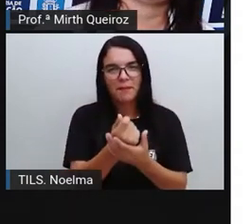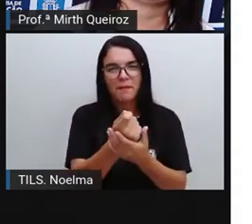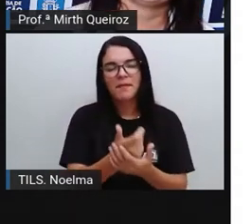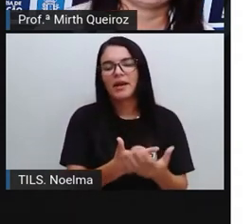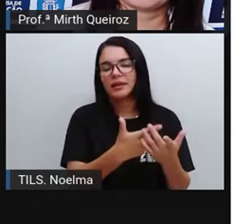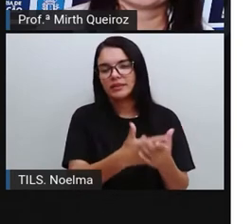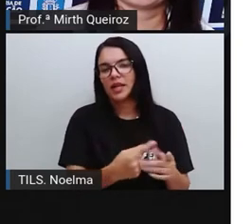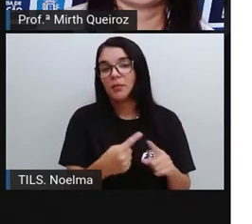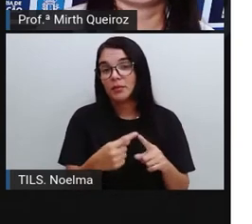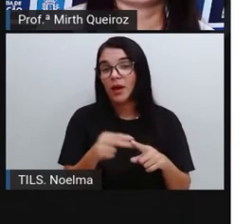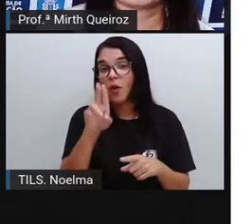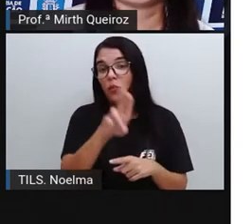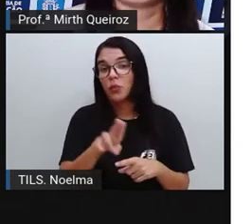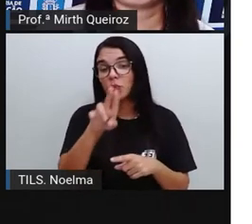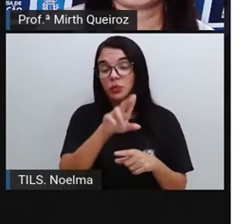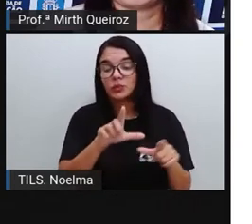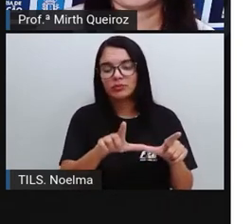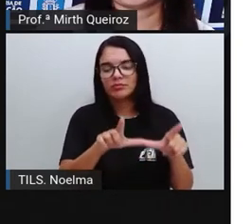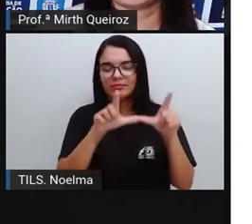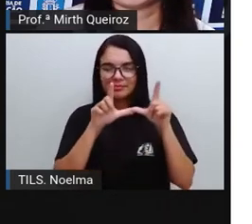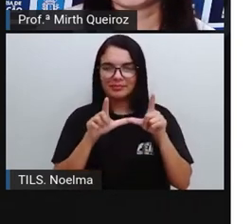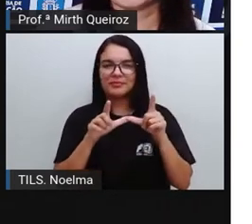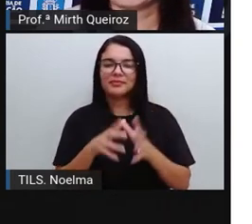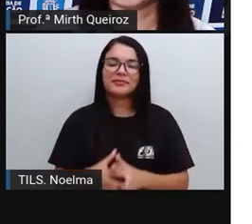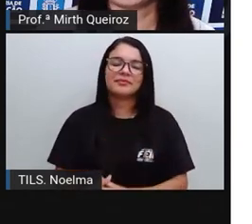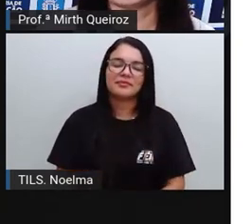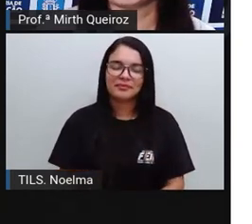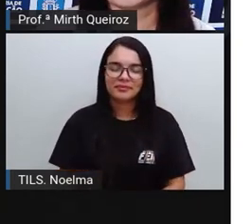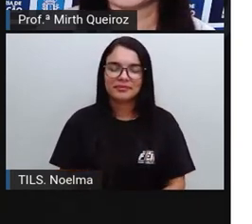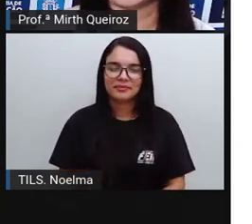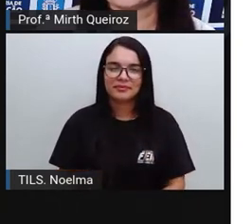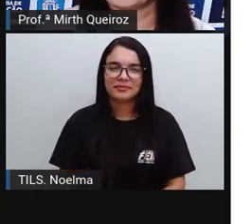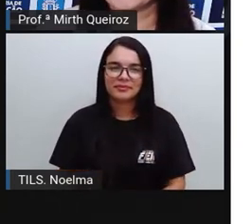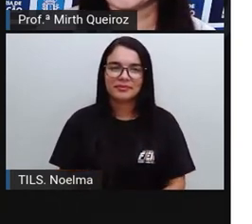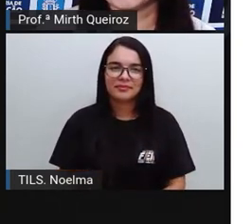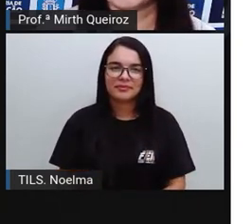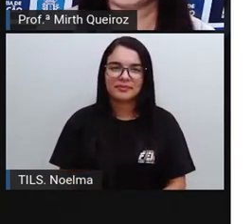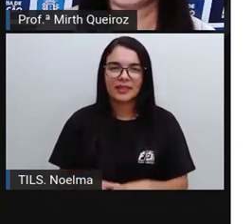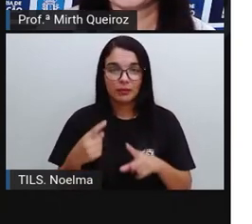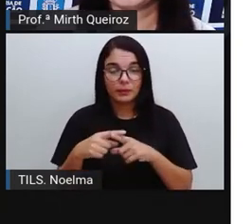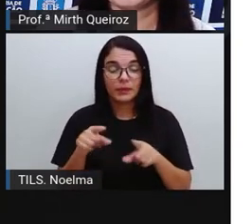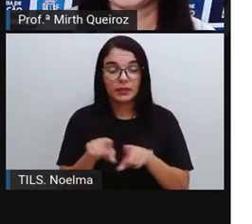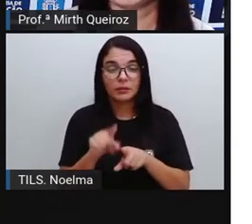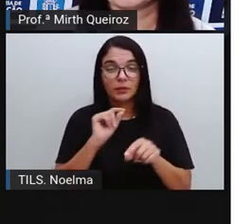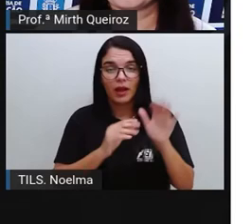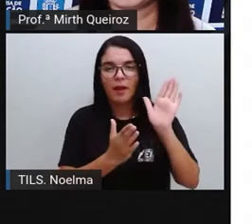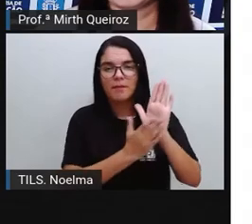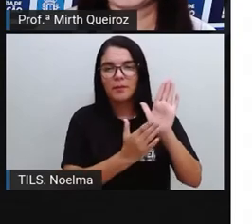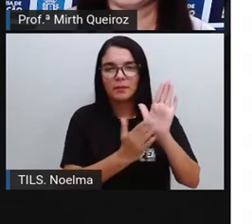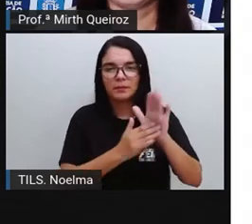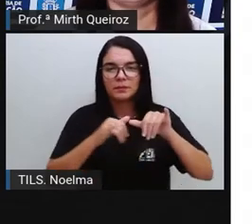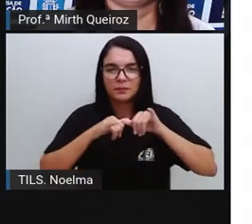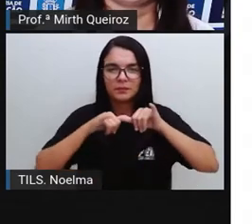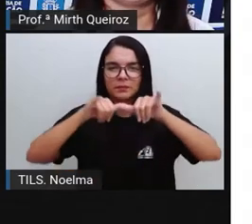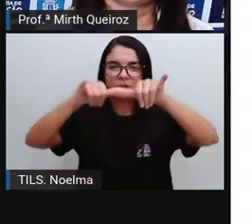imagem das obras de arte dele, né? Através das campanhas publicitárias. A maior parte do que ele ganha, da renda dele, vem a partir